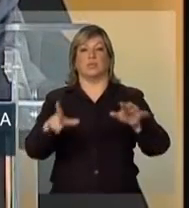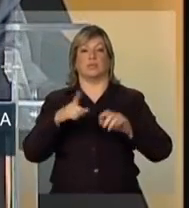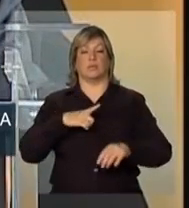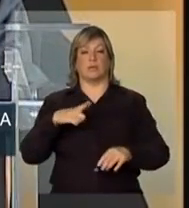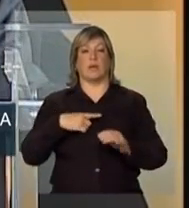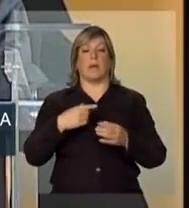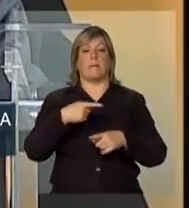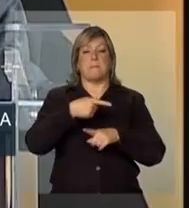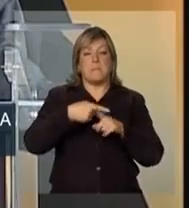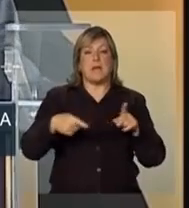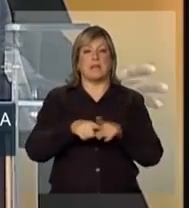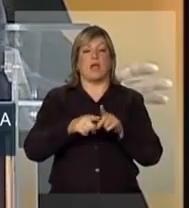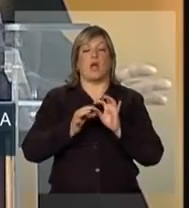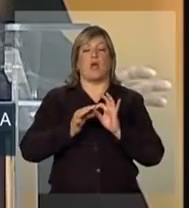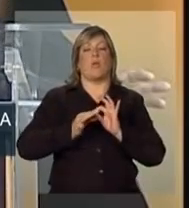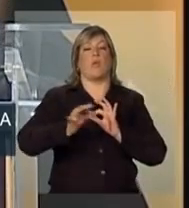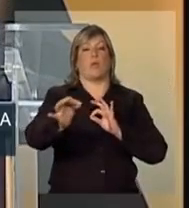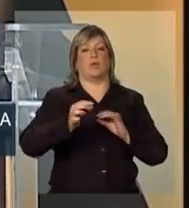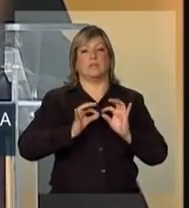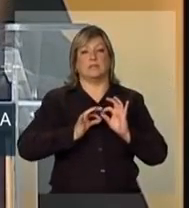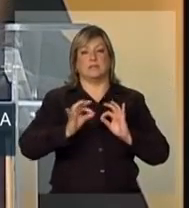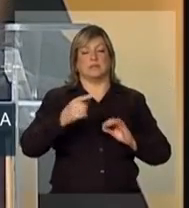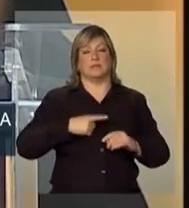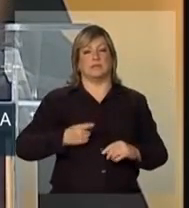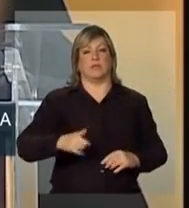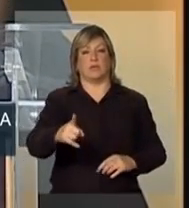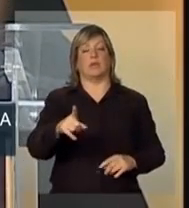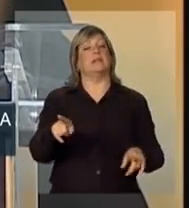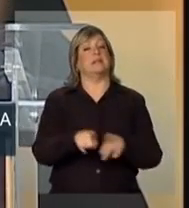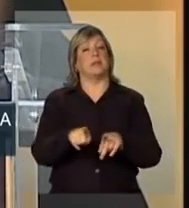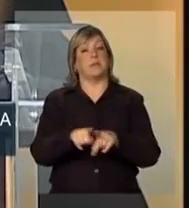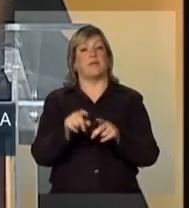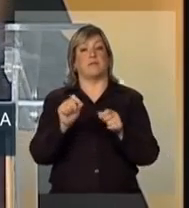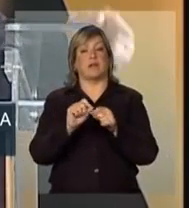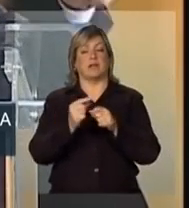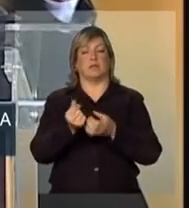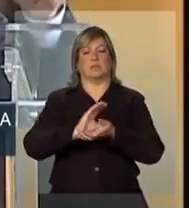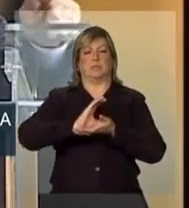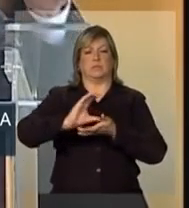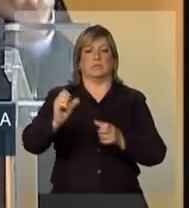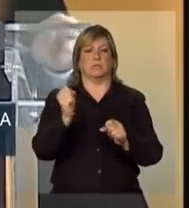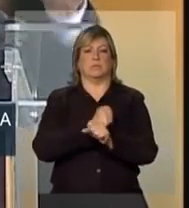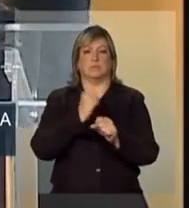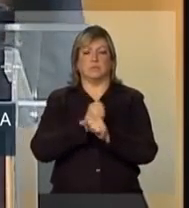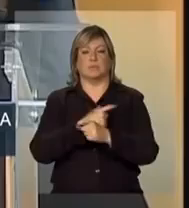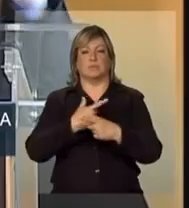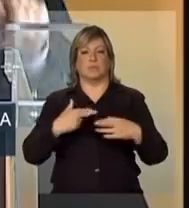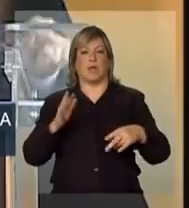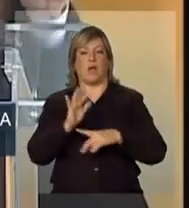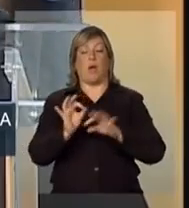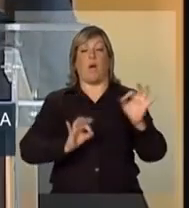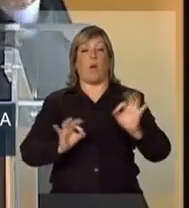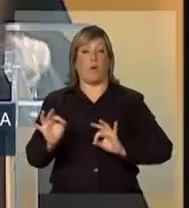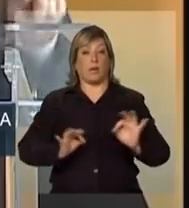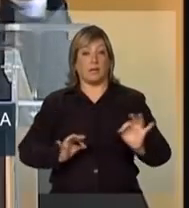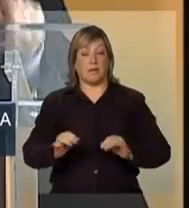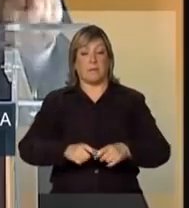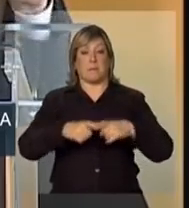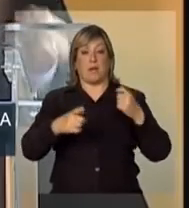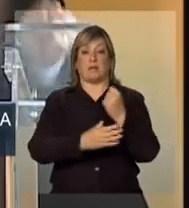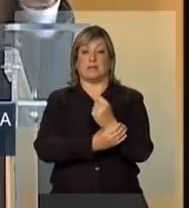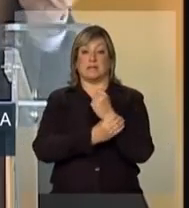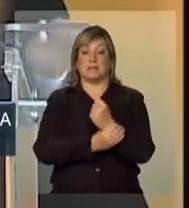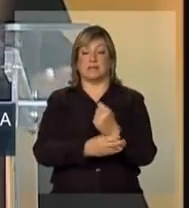média e de longa distância, e até mesmo fazendo grandes investimentos que contribuem para a organização e maior